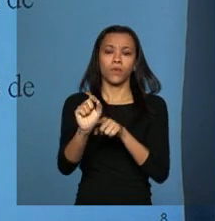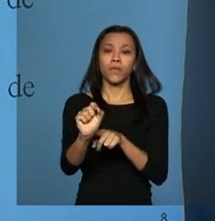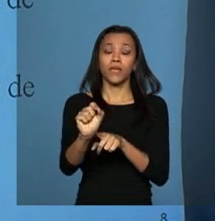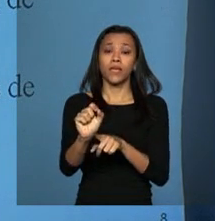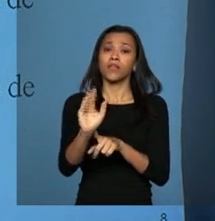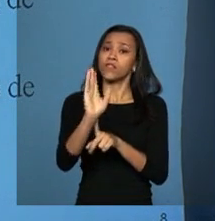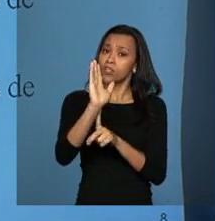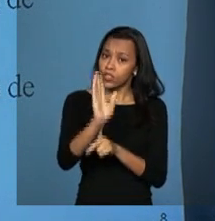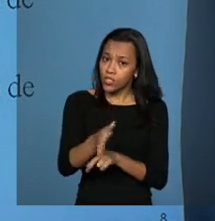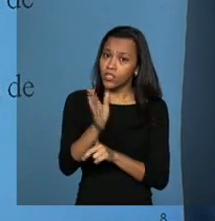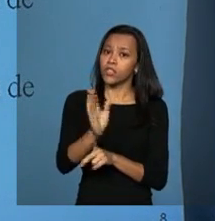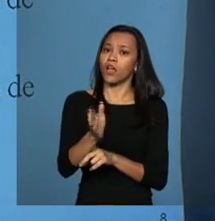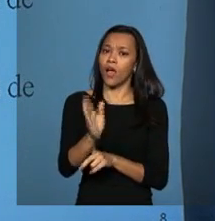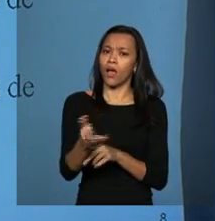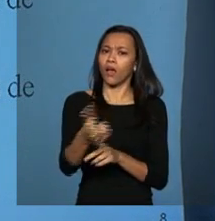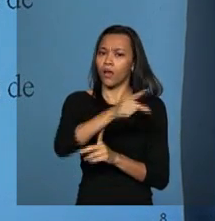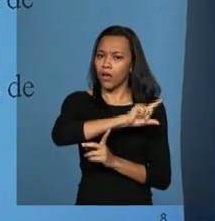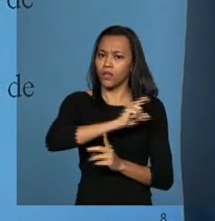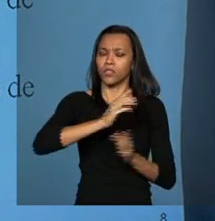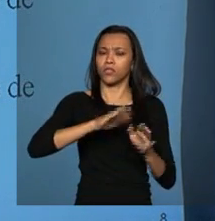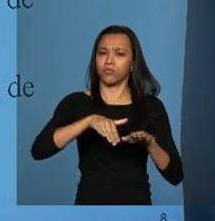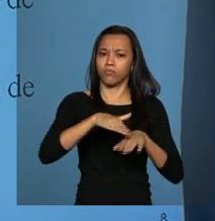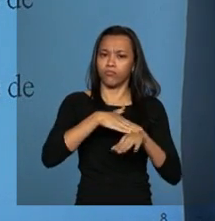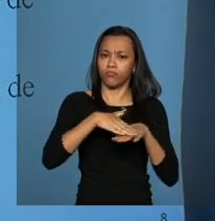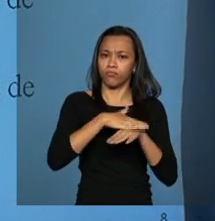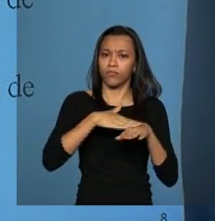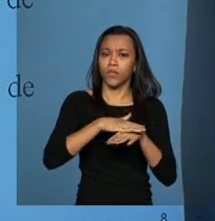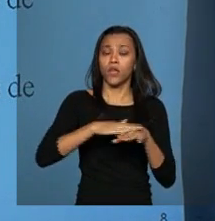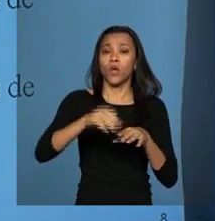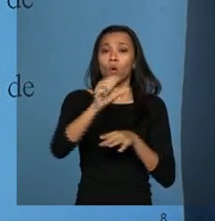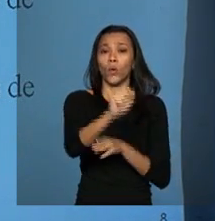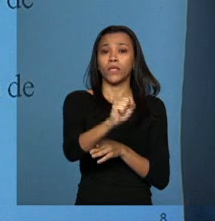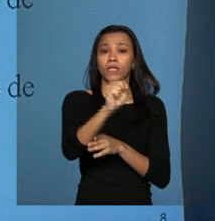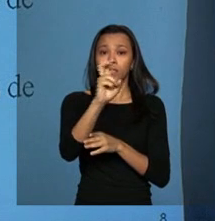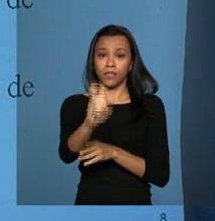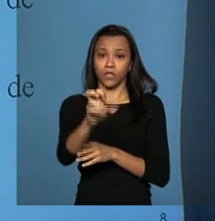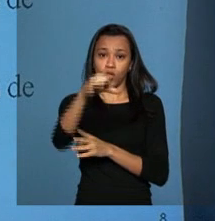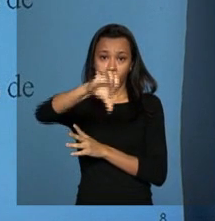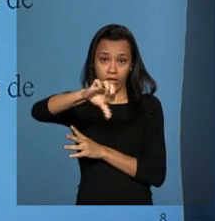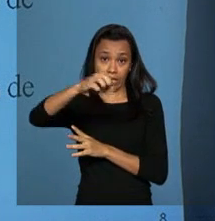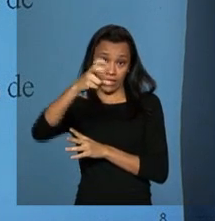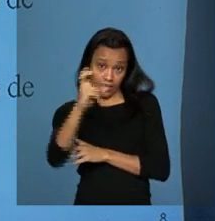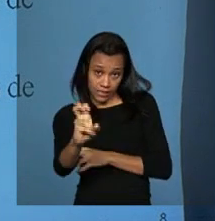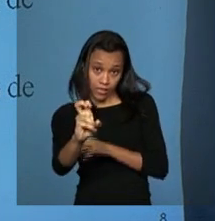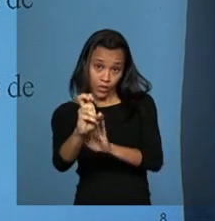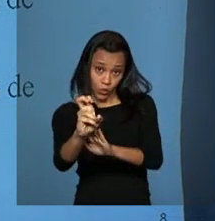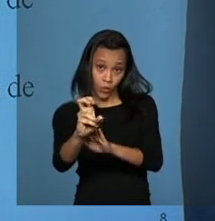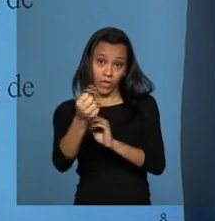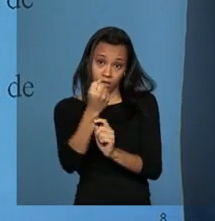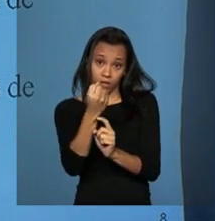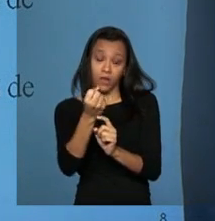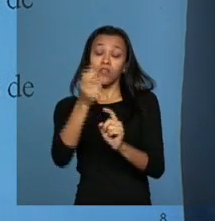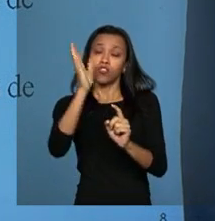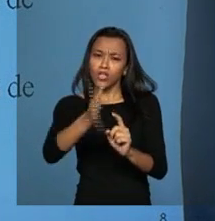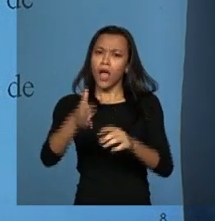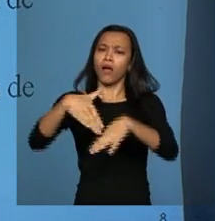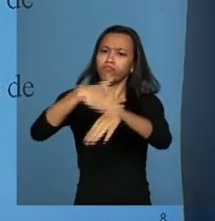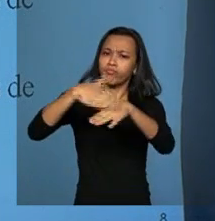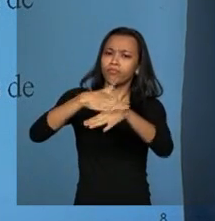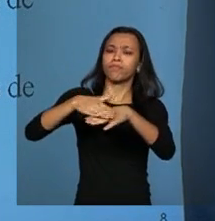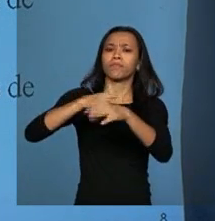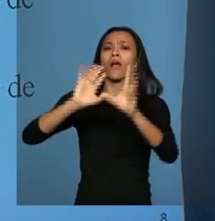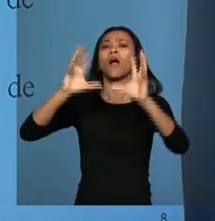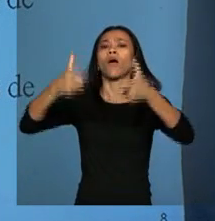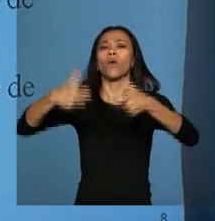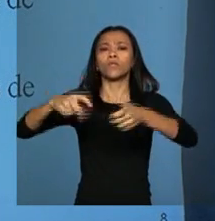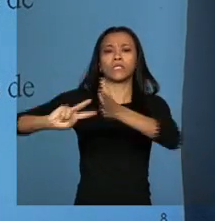que já vinha sendo debatido. O 8595, ele vem sendo debatido com as centrais sindicais, no fórum, com os